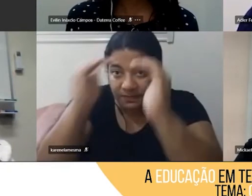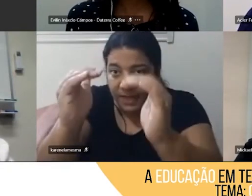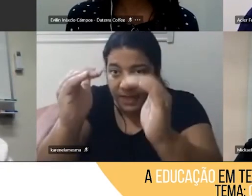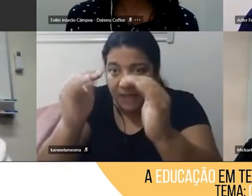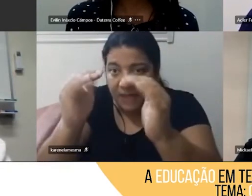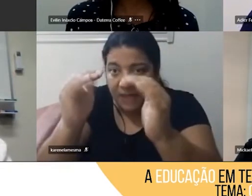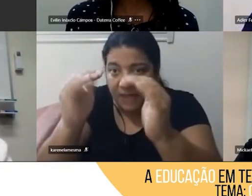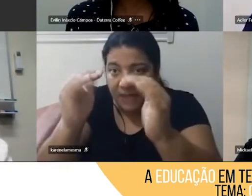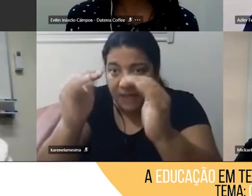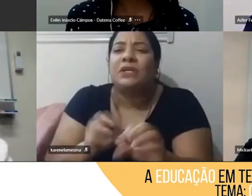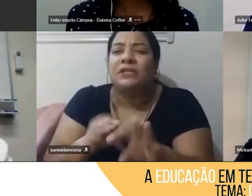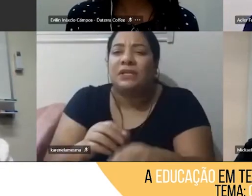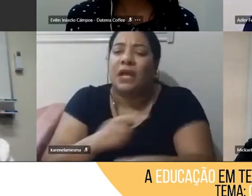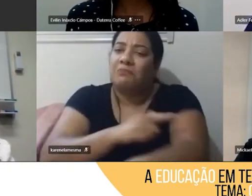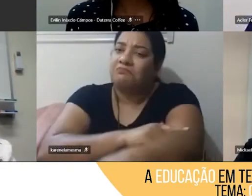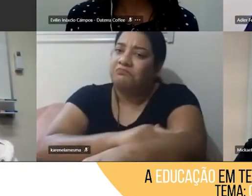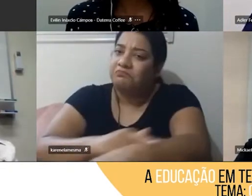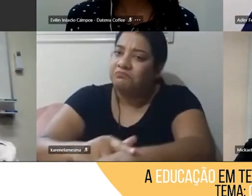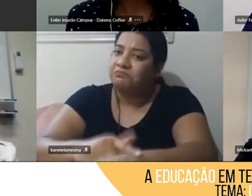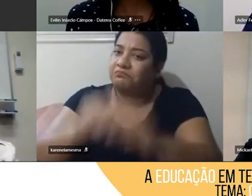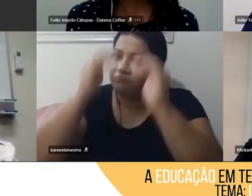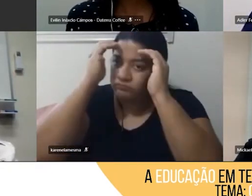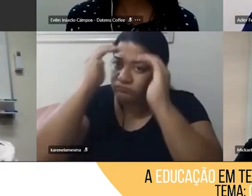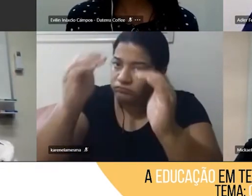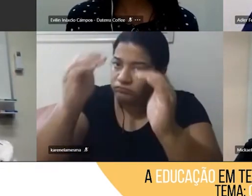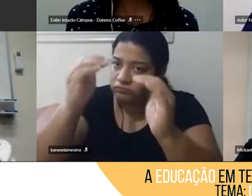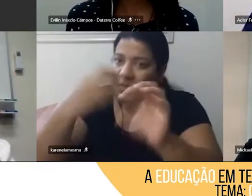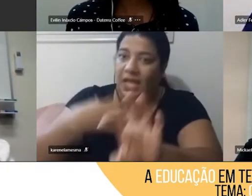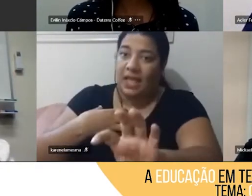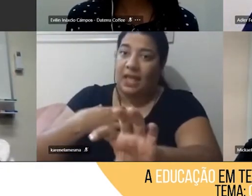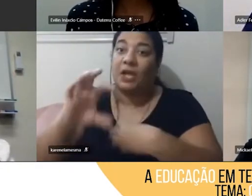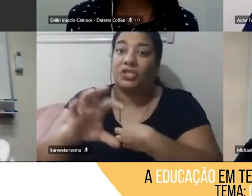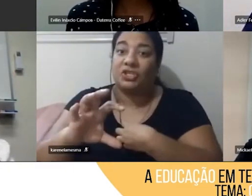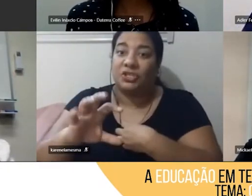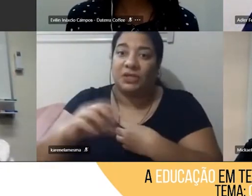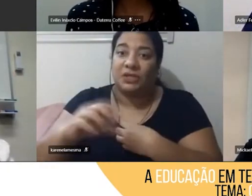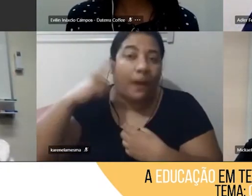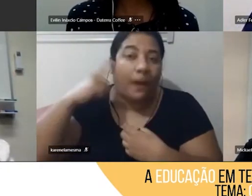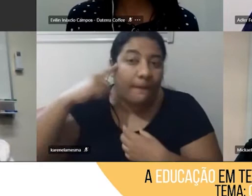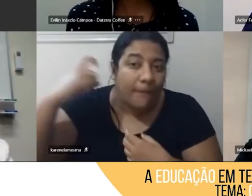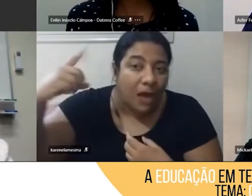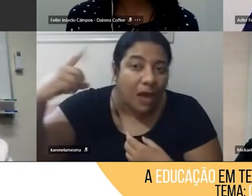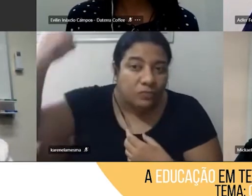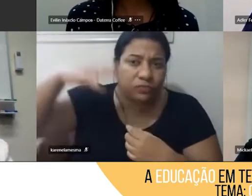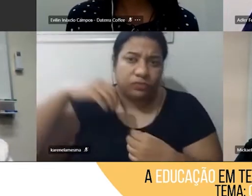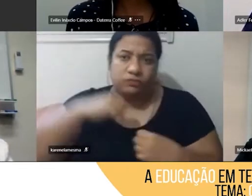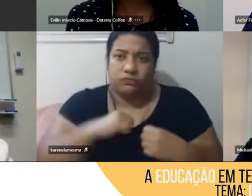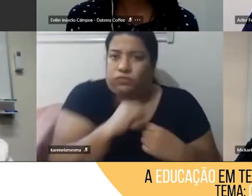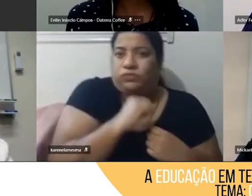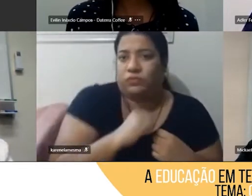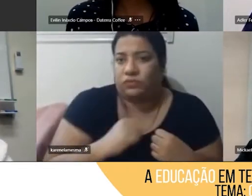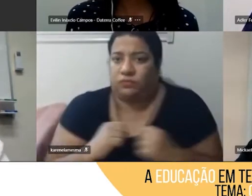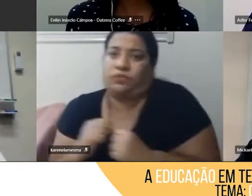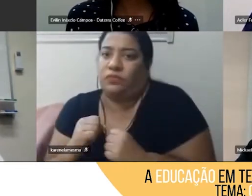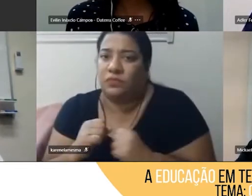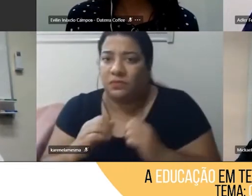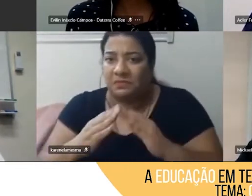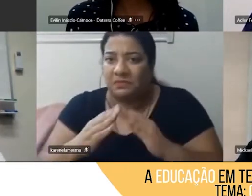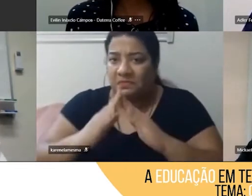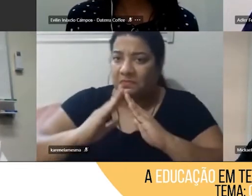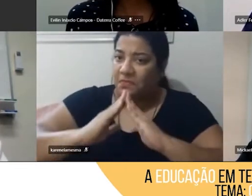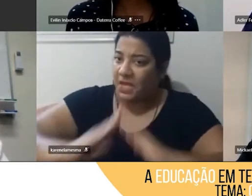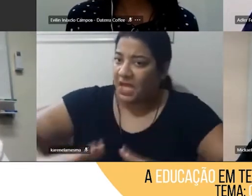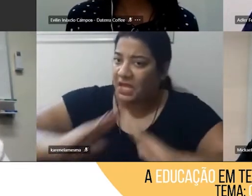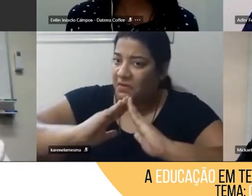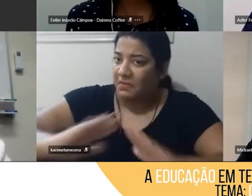respeitar o outro ter empatia? Então, na hora do sinal, se eu entro empurrando alguém, se eu não peço licença, se eu